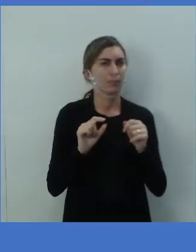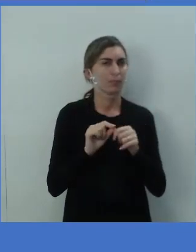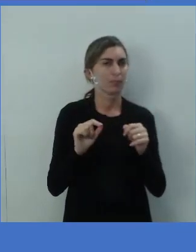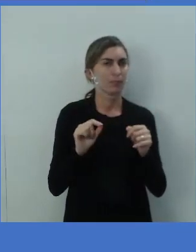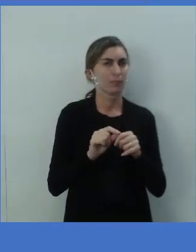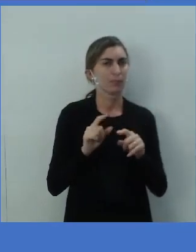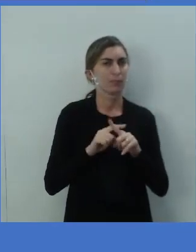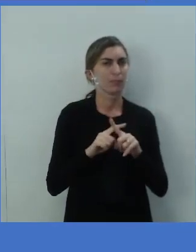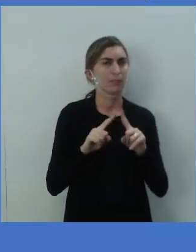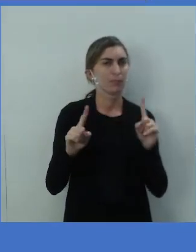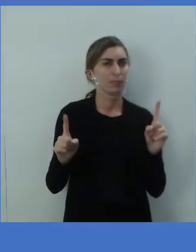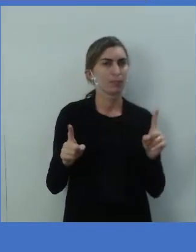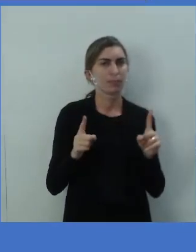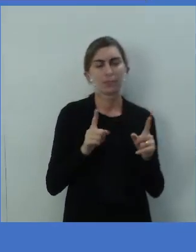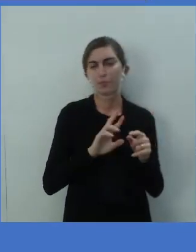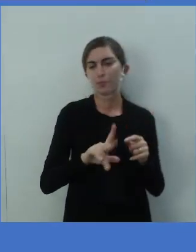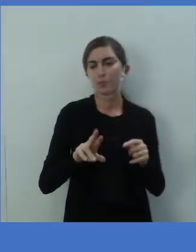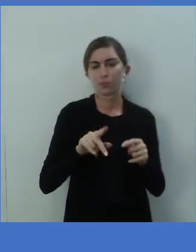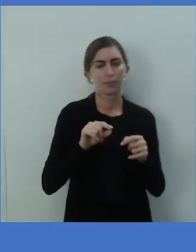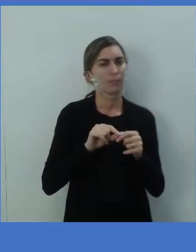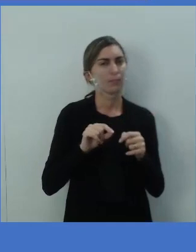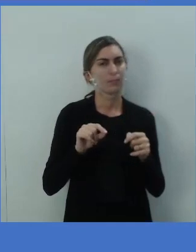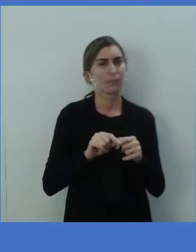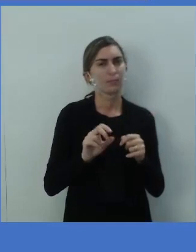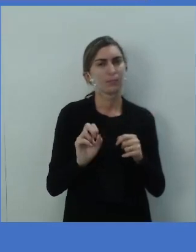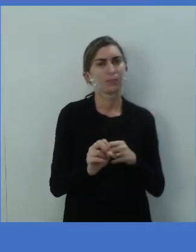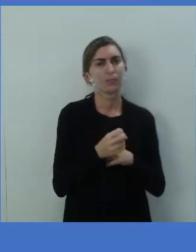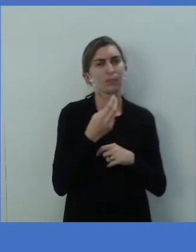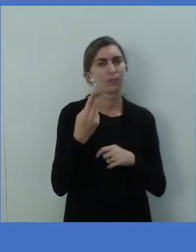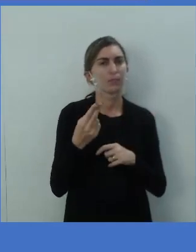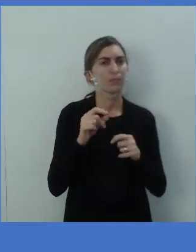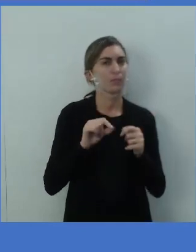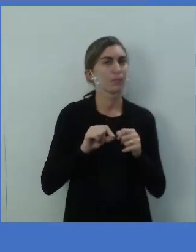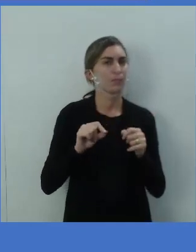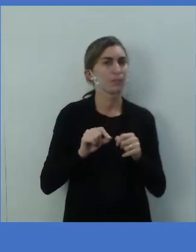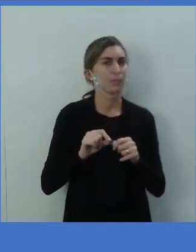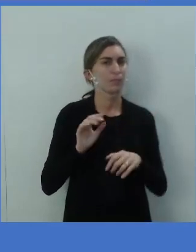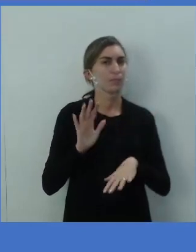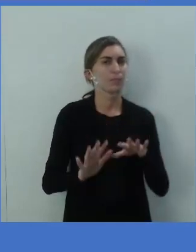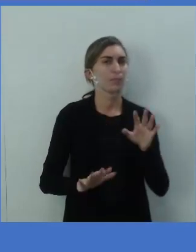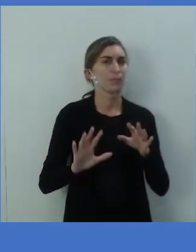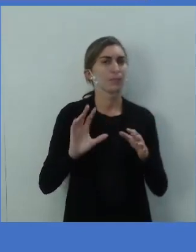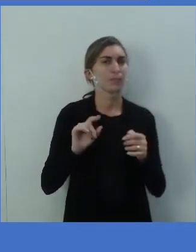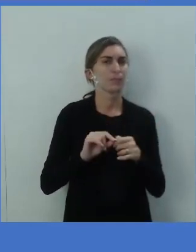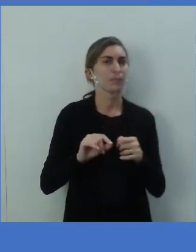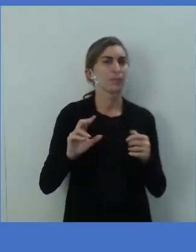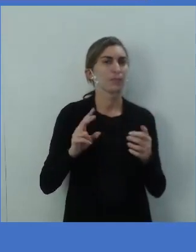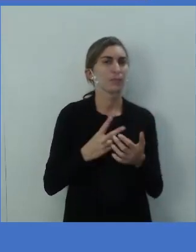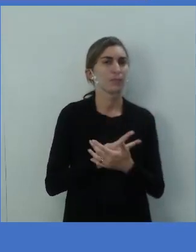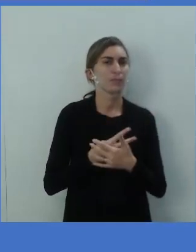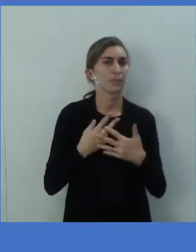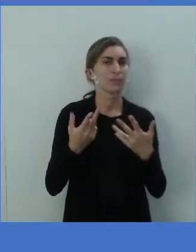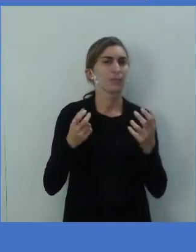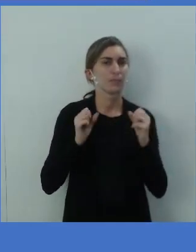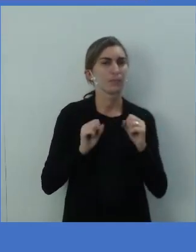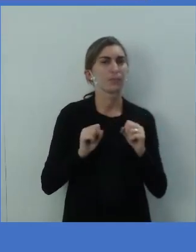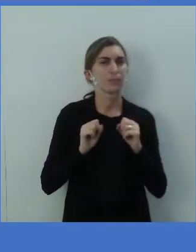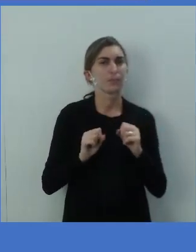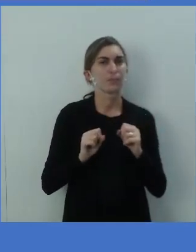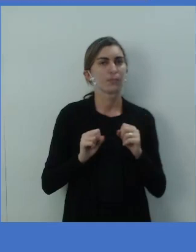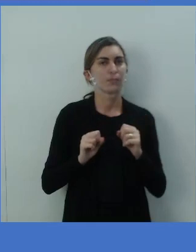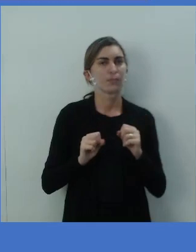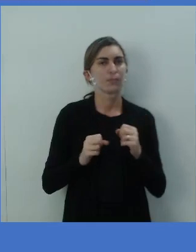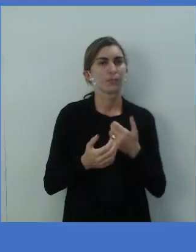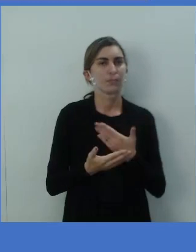mas não fez. Ou, poderia ter feito e, de repente, fez. I could, eu poderia. E aí,